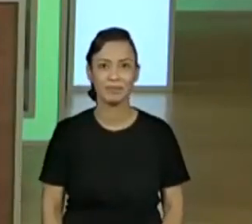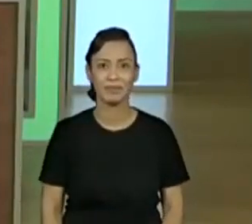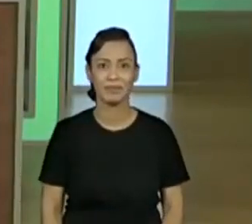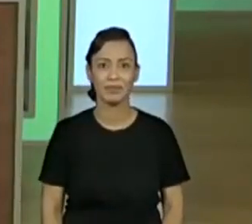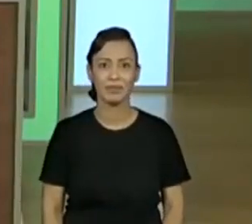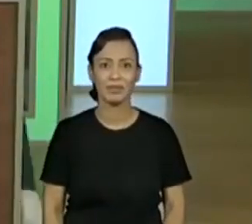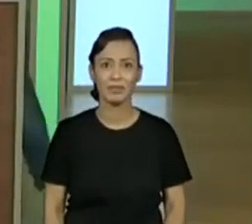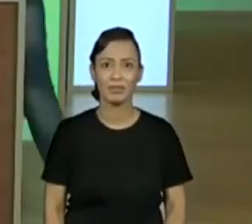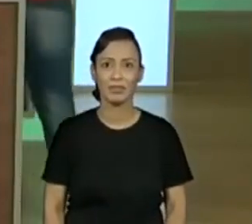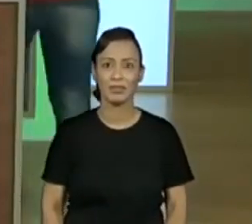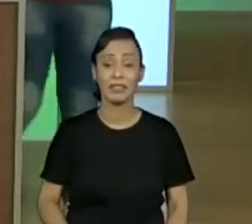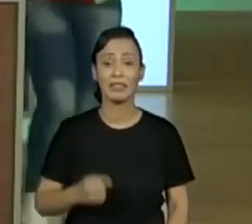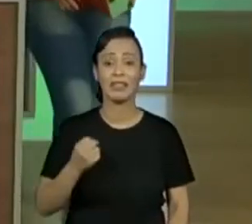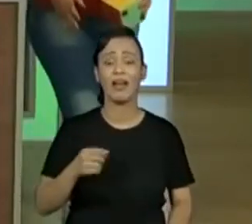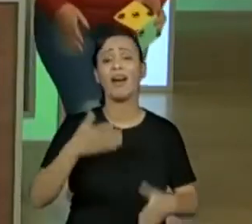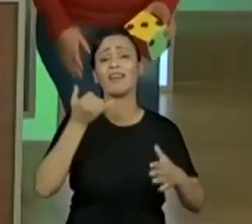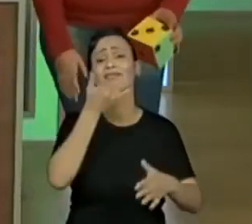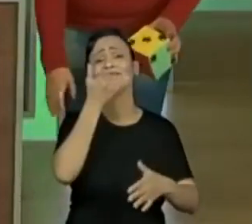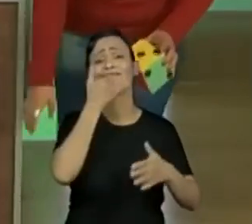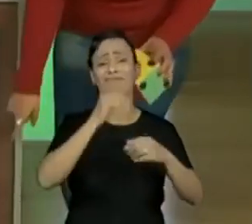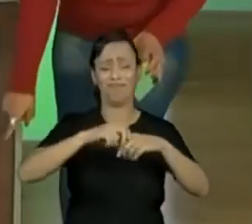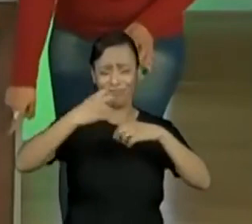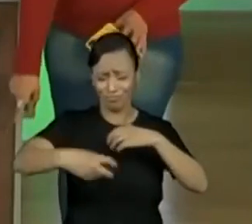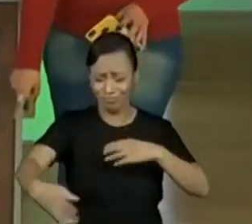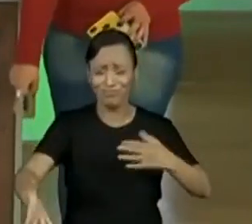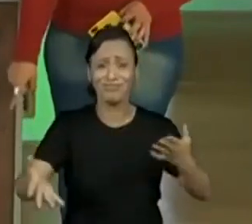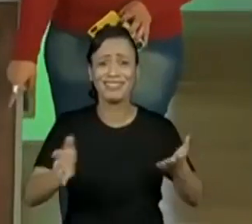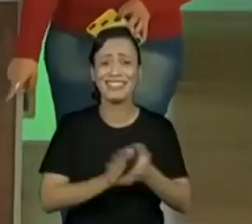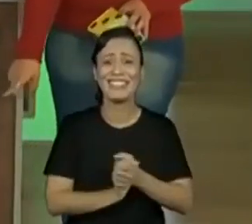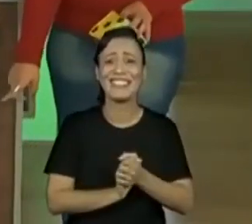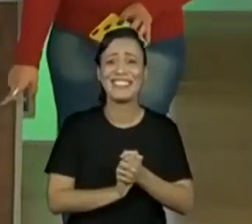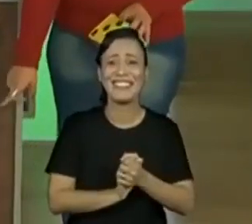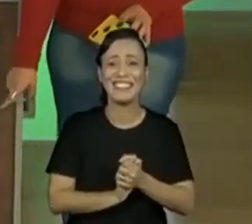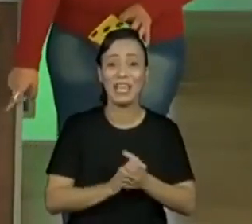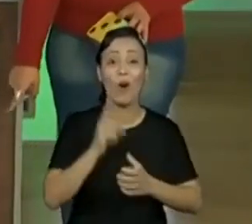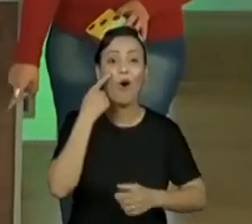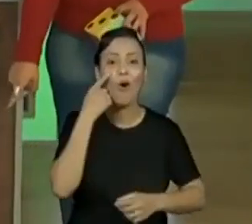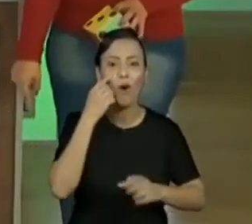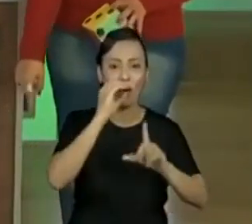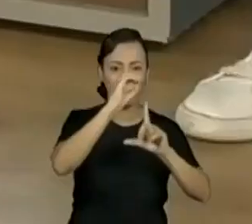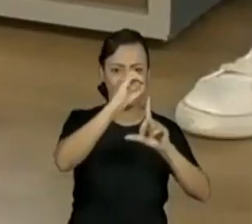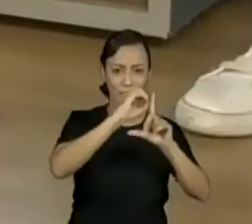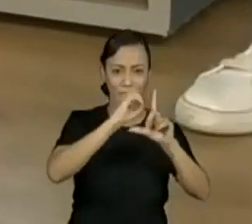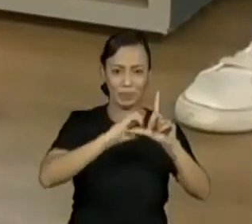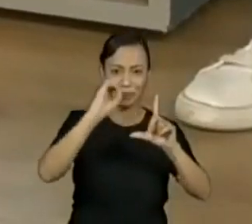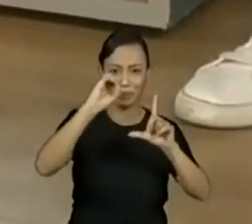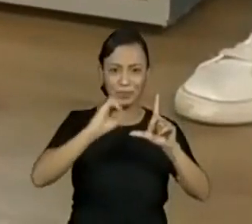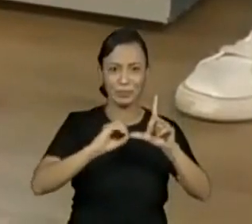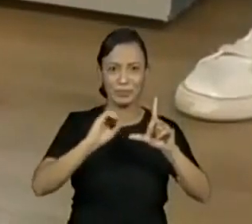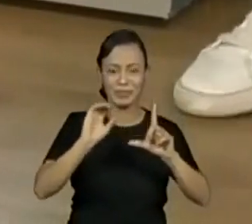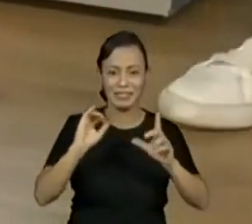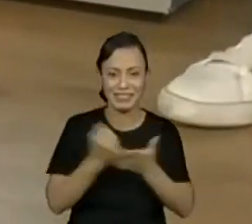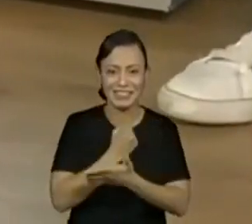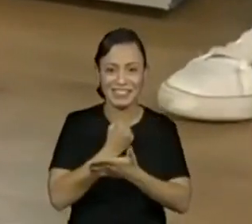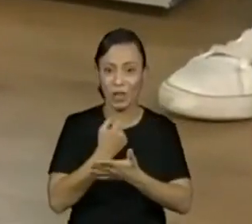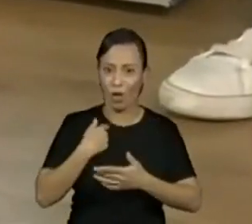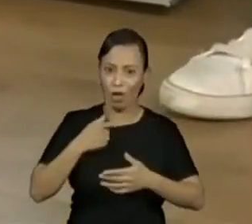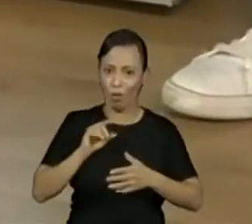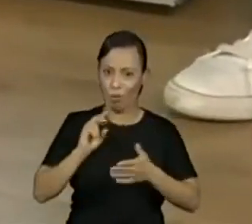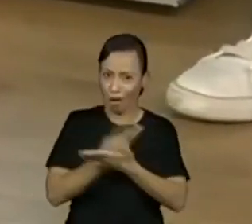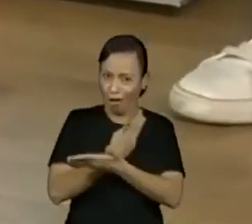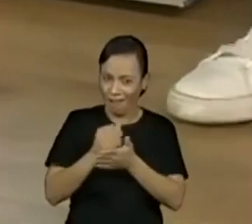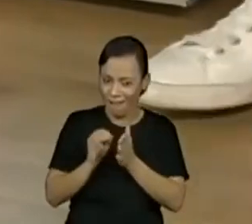Eu já tirei 9, hein? Ó, não era para derrubar, mas não tinha jeito. Caiu o 6, hein, pessoal? Não estou roubando. Se olhar, né?